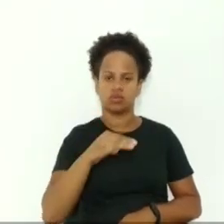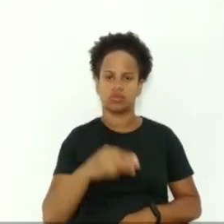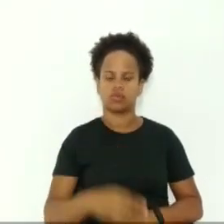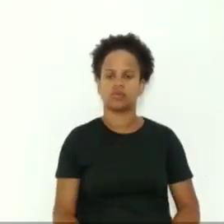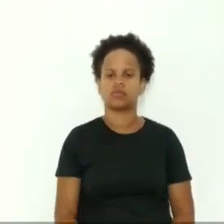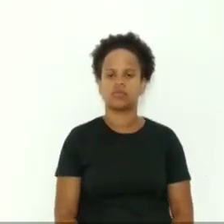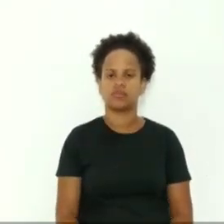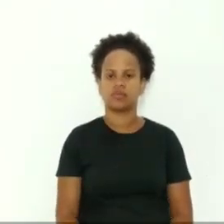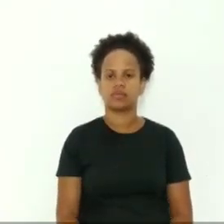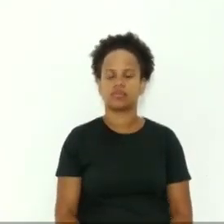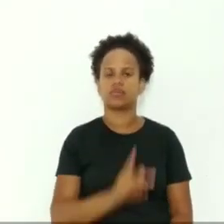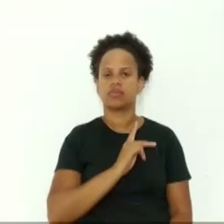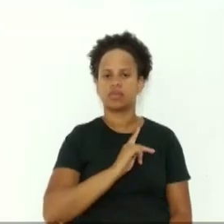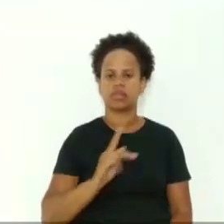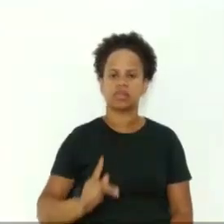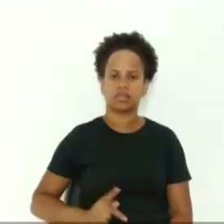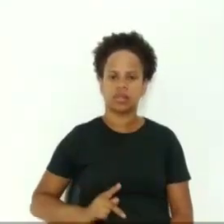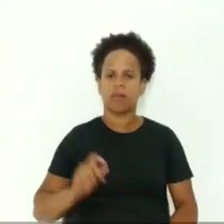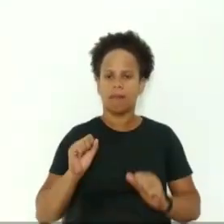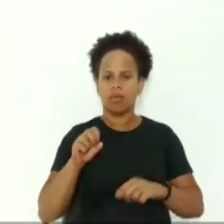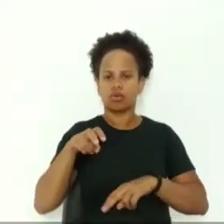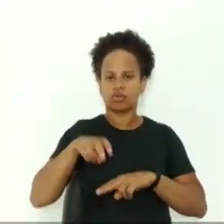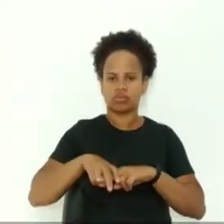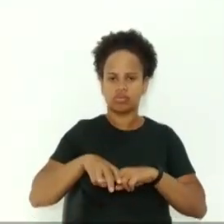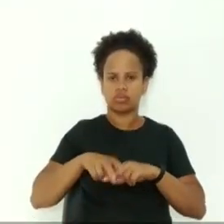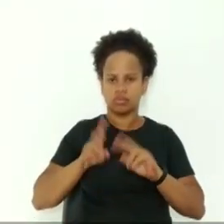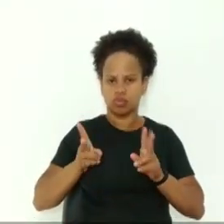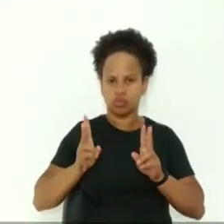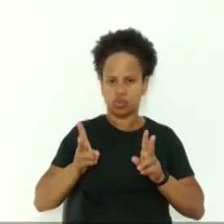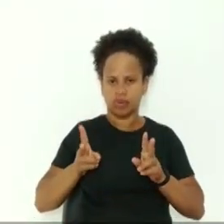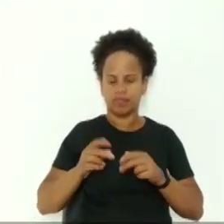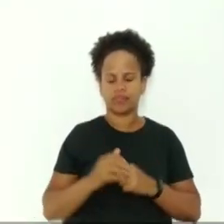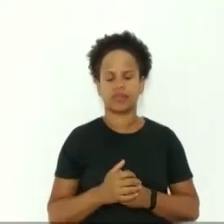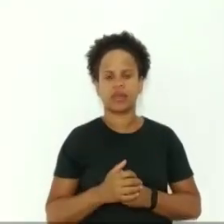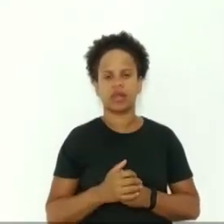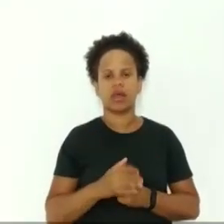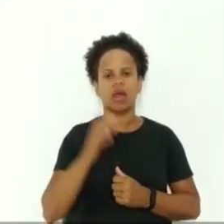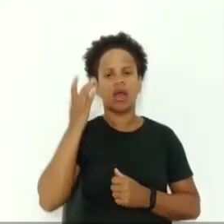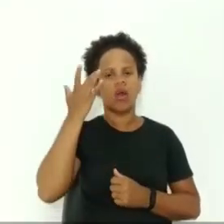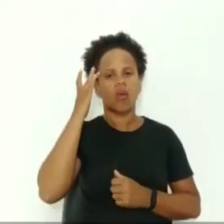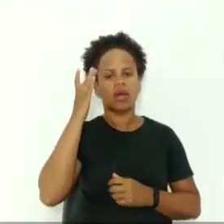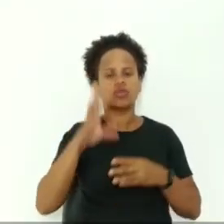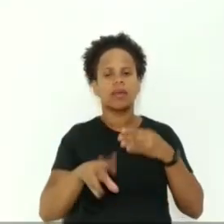Senhor presidente, eu peço para falar aqui da mesa mesmo. Eu acho que não foi inserida a emenda.